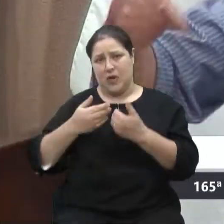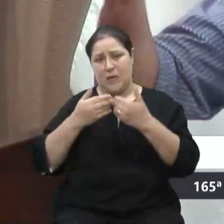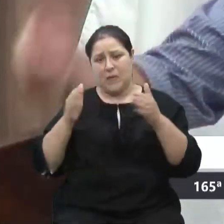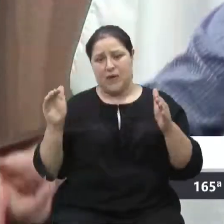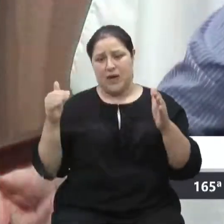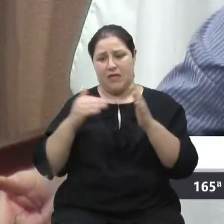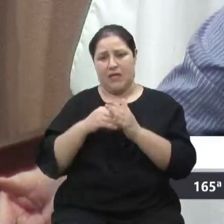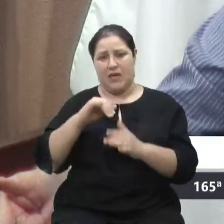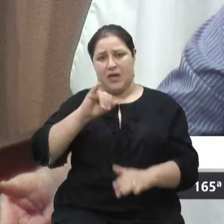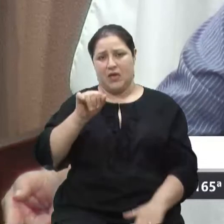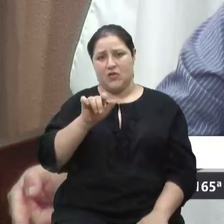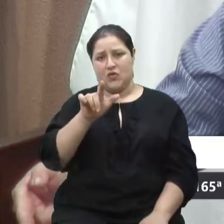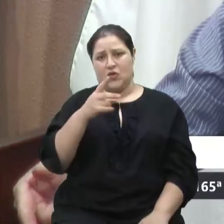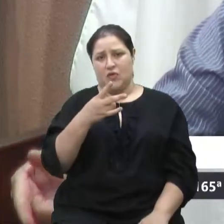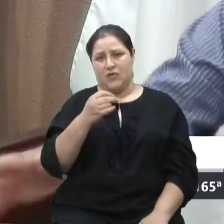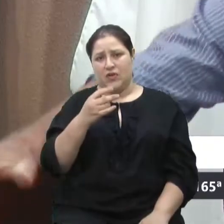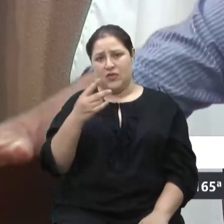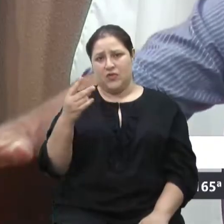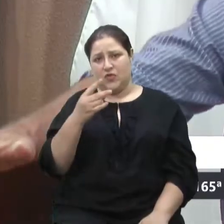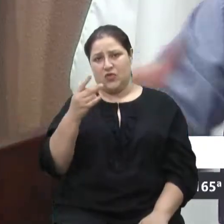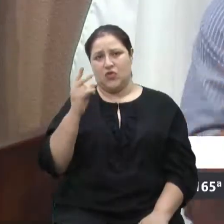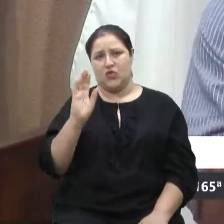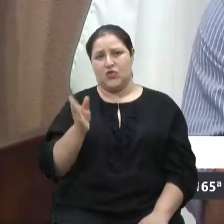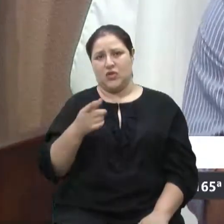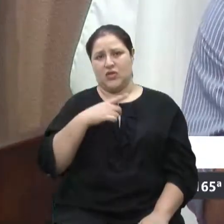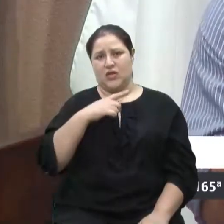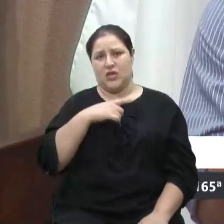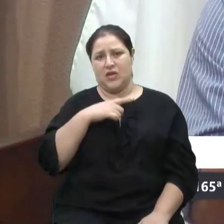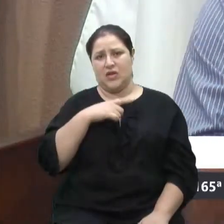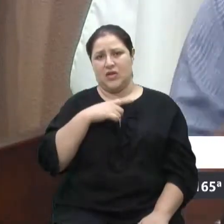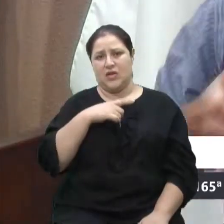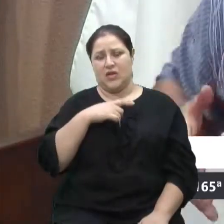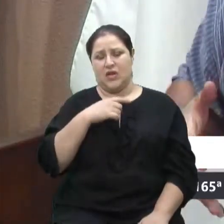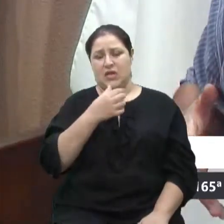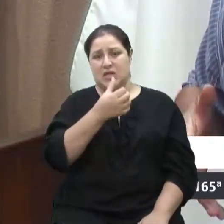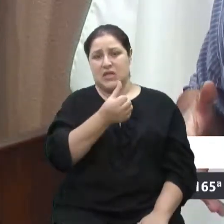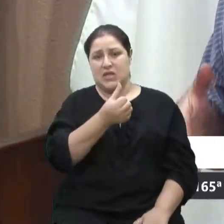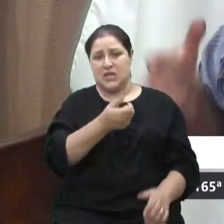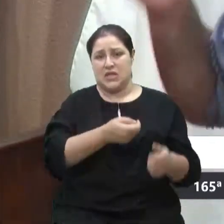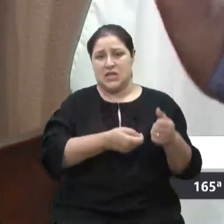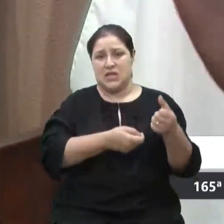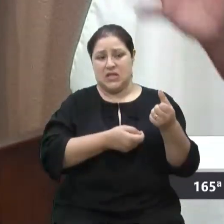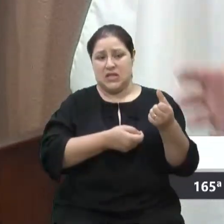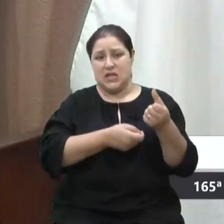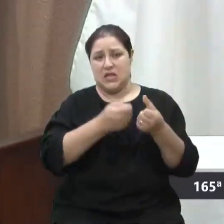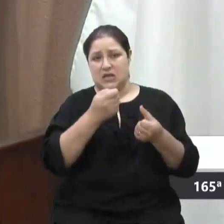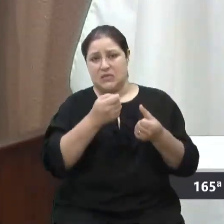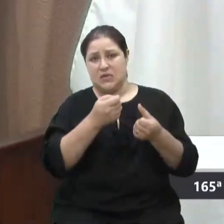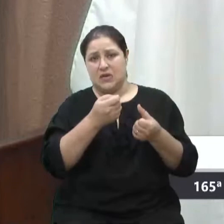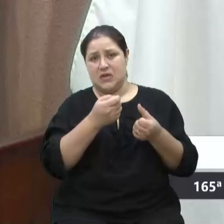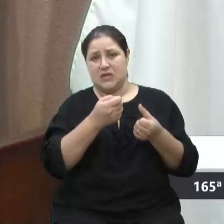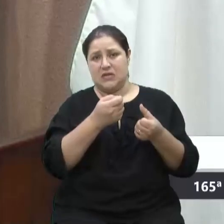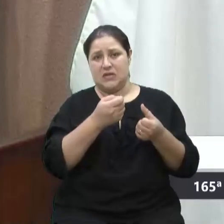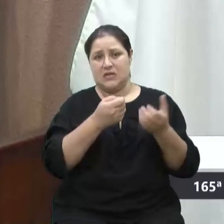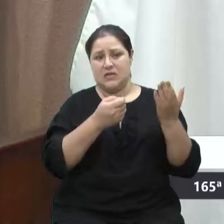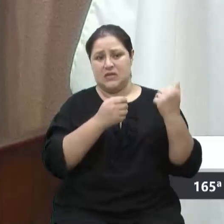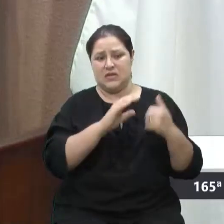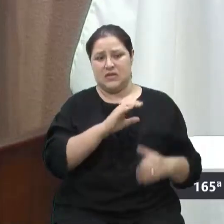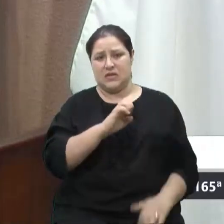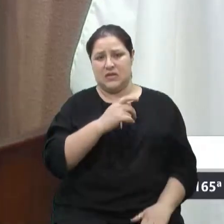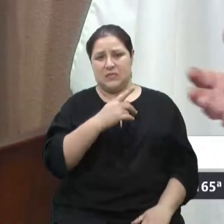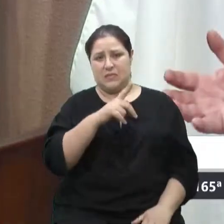está fazendo seis meses que está na CEPLAN, agora está nas obras, não está, está em Porto Alegre. Então,